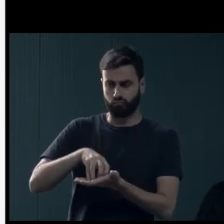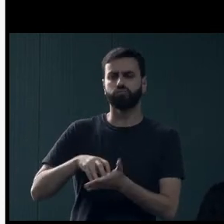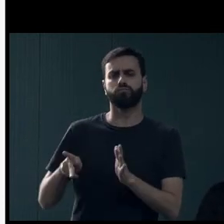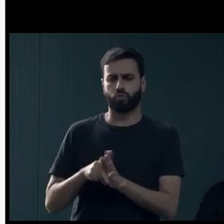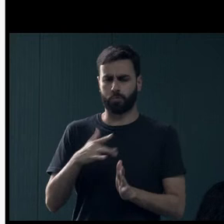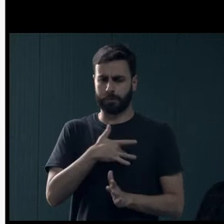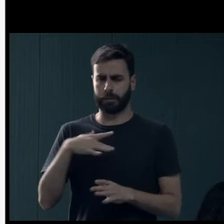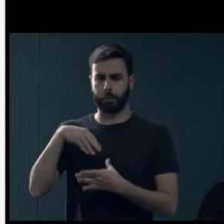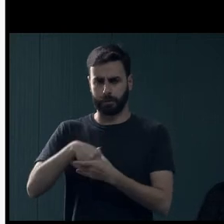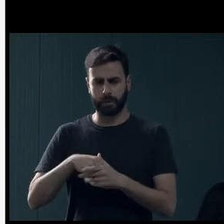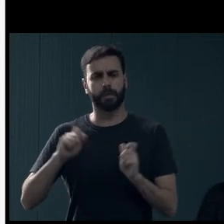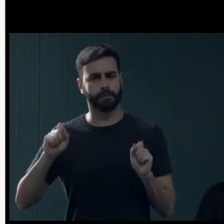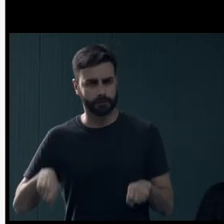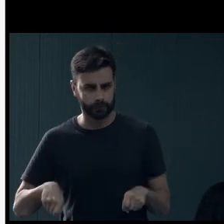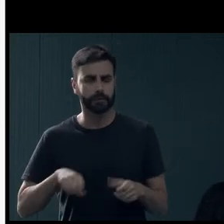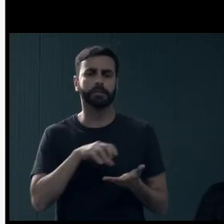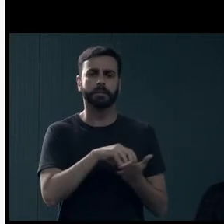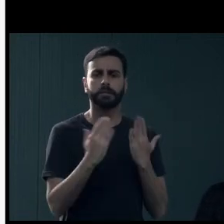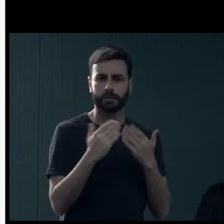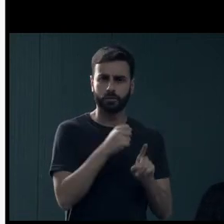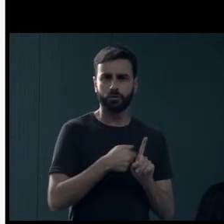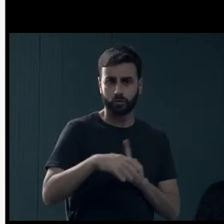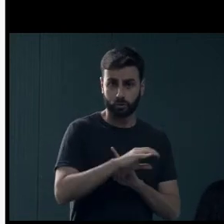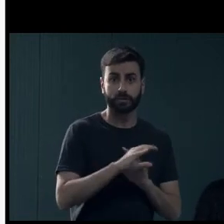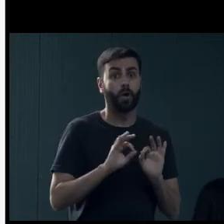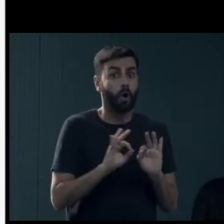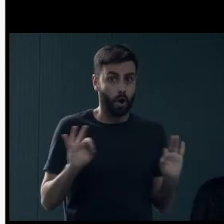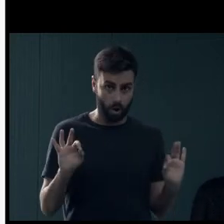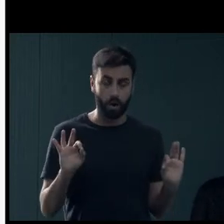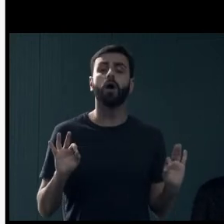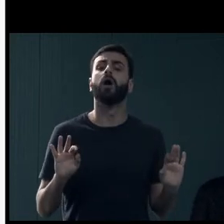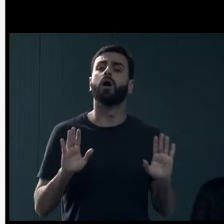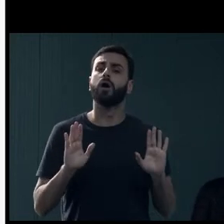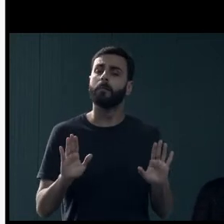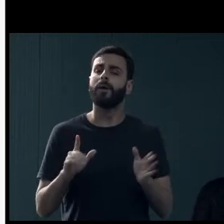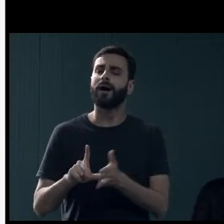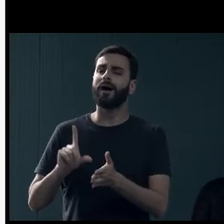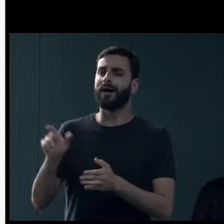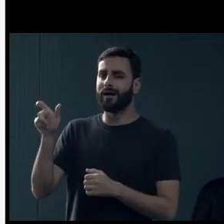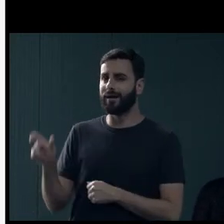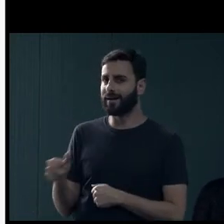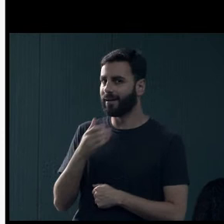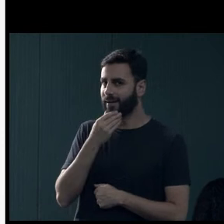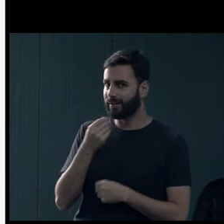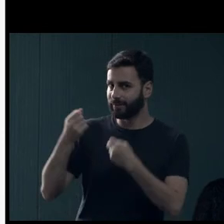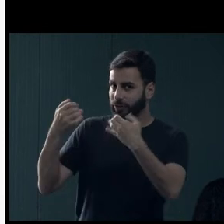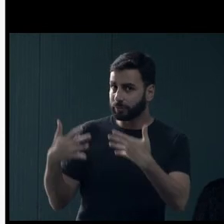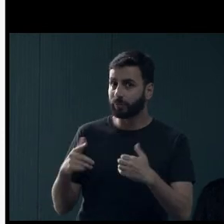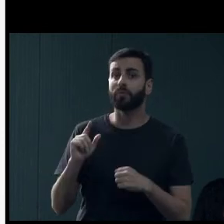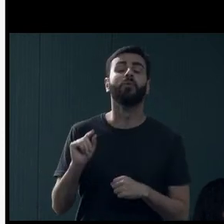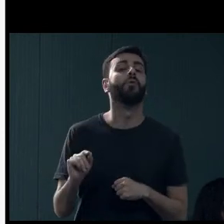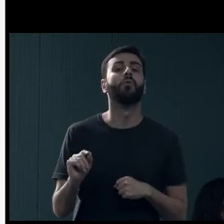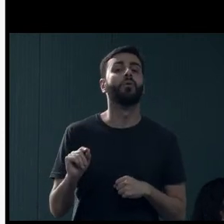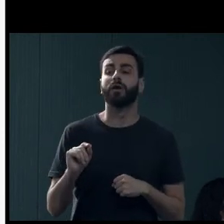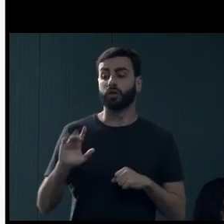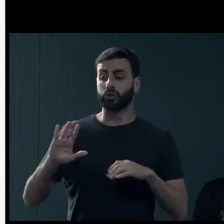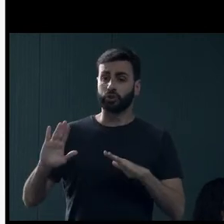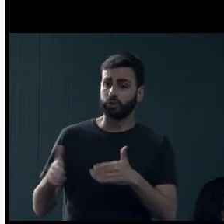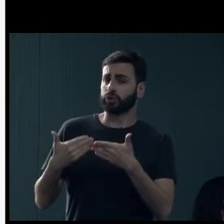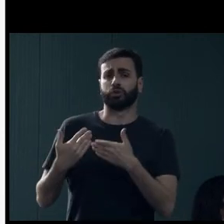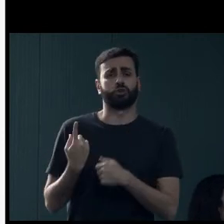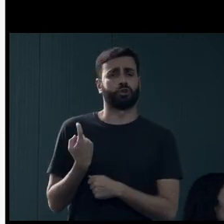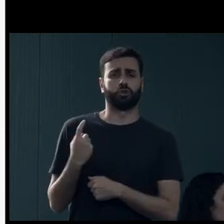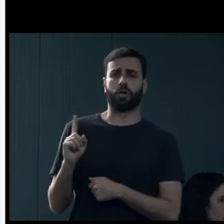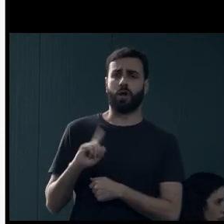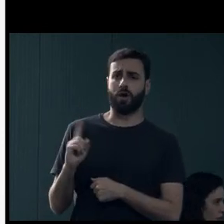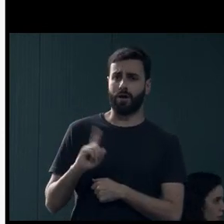sua estrutura e uma divisão psicossocial, que são serviços robustos, mas, como o Felipe disse, não conseguem abarcar toda